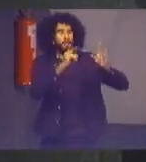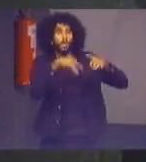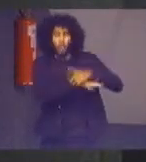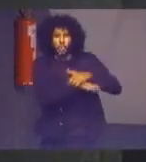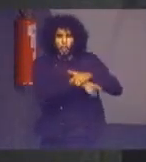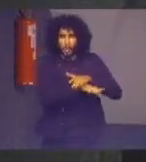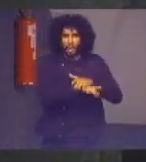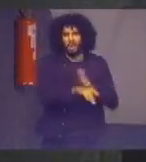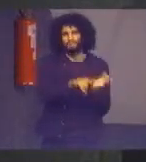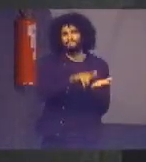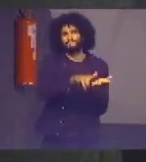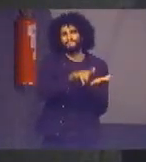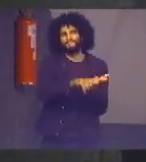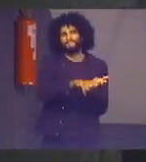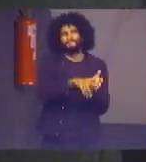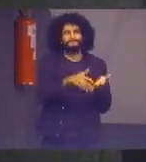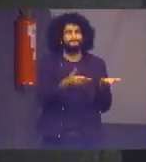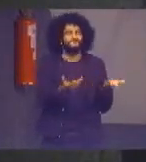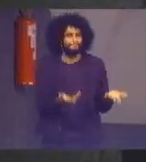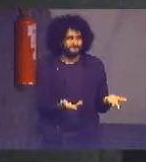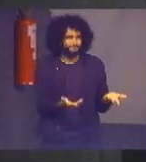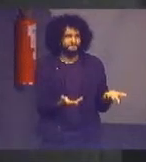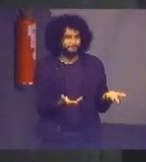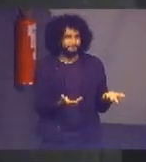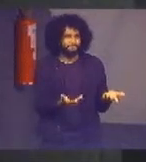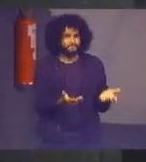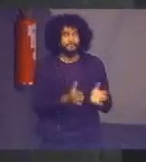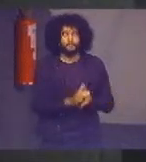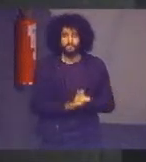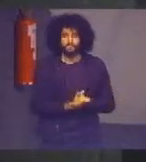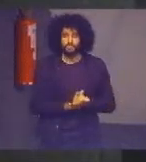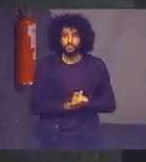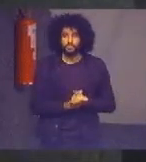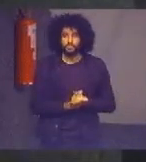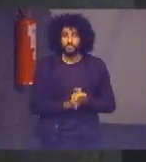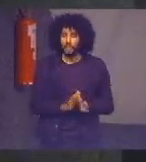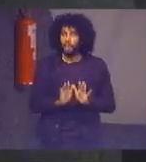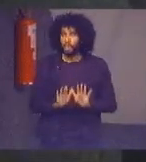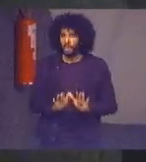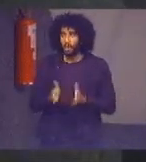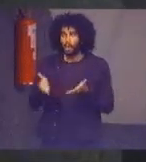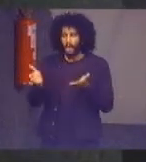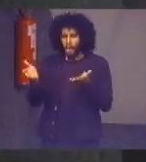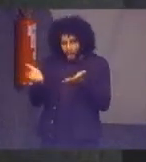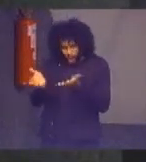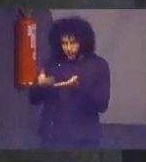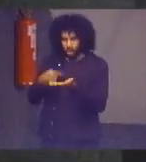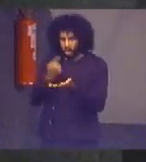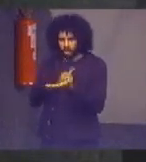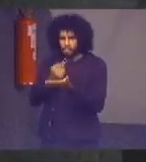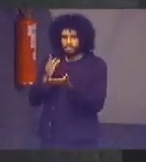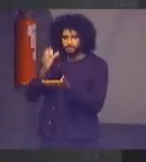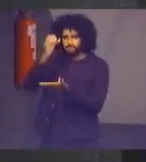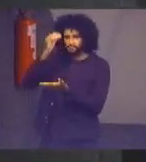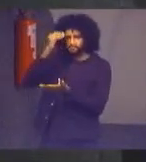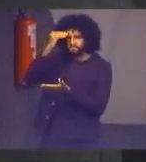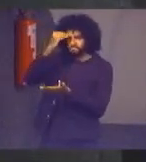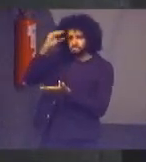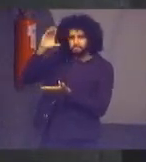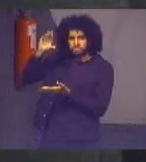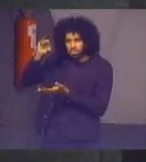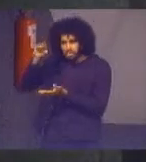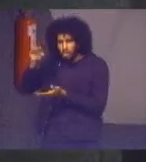papéis agora estamos já numa fase madura de uso de